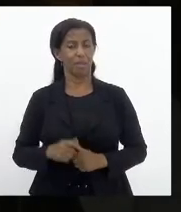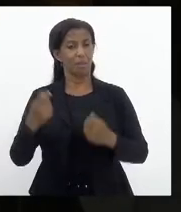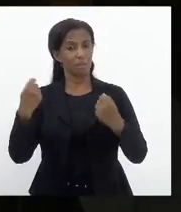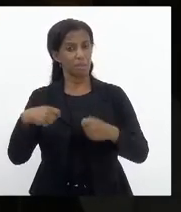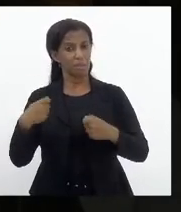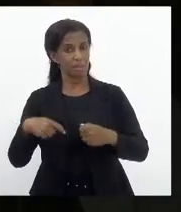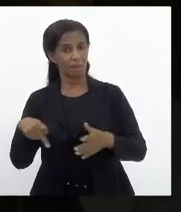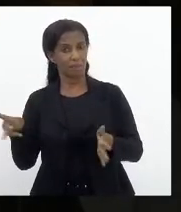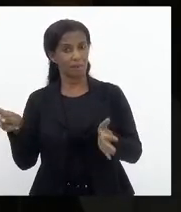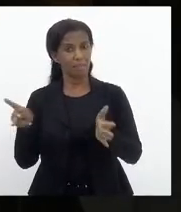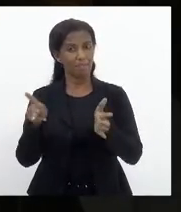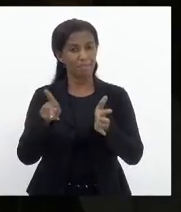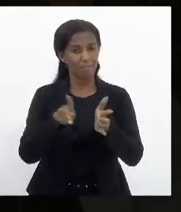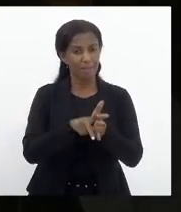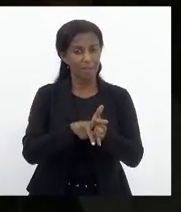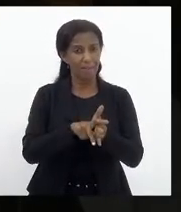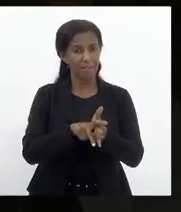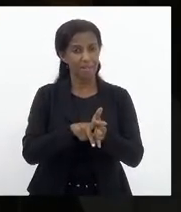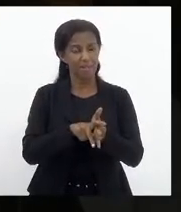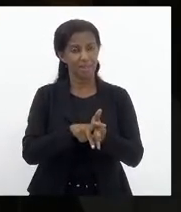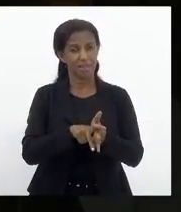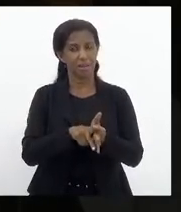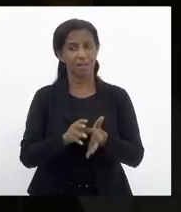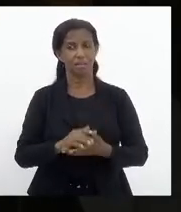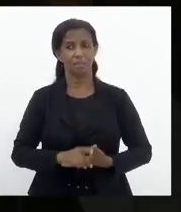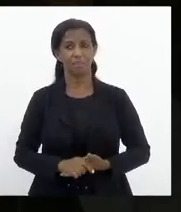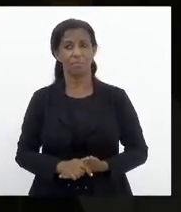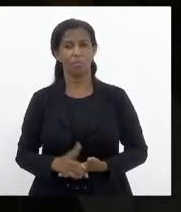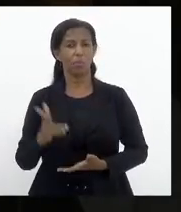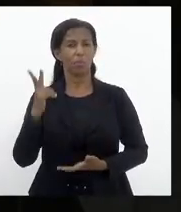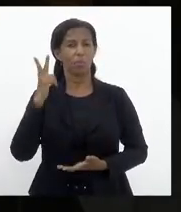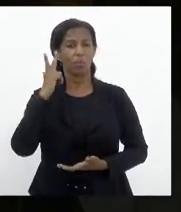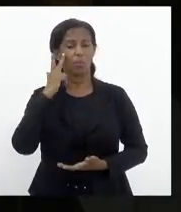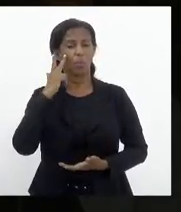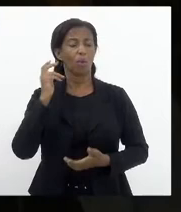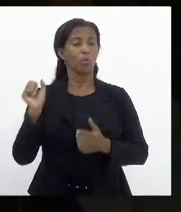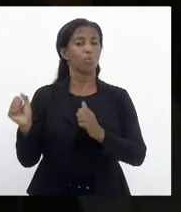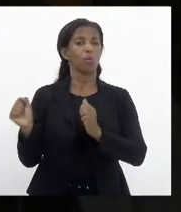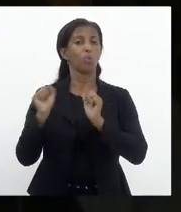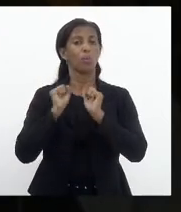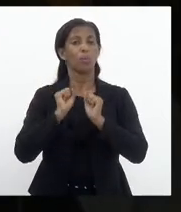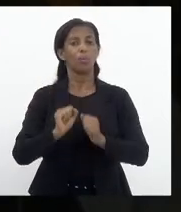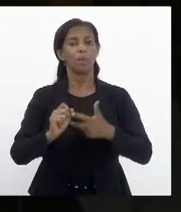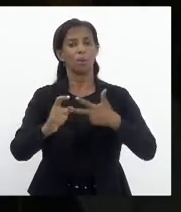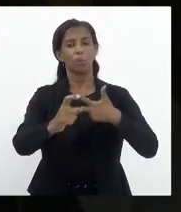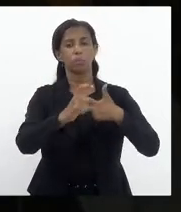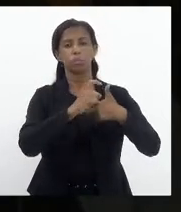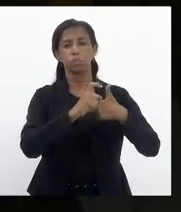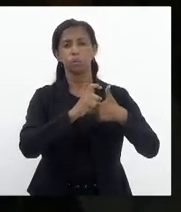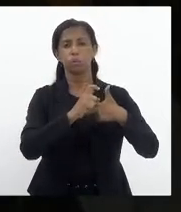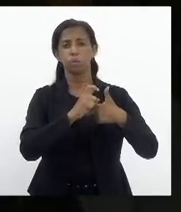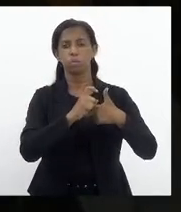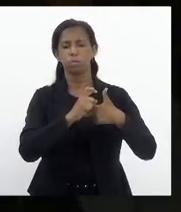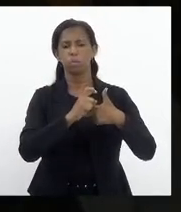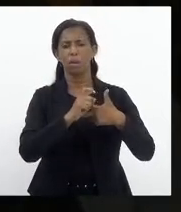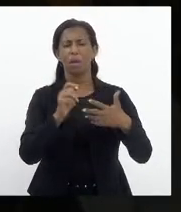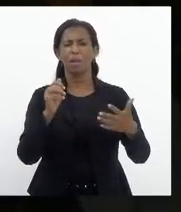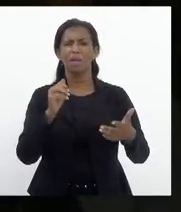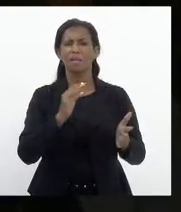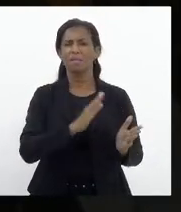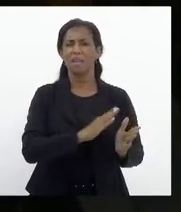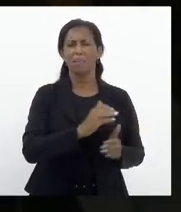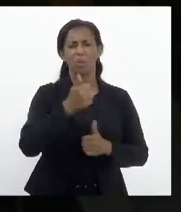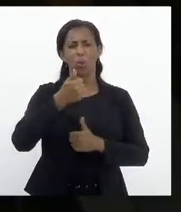da rotina do Poder Executivo. A cada 12 meses,